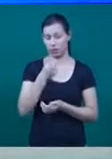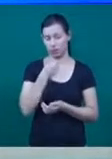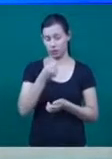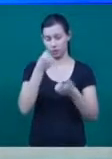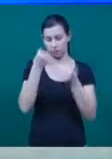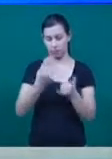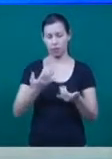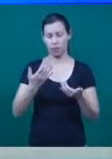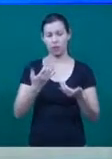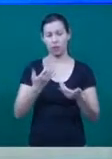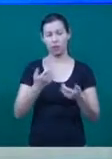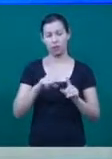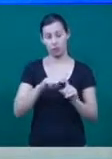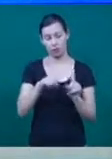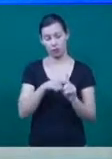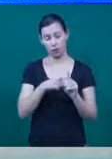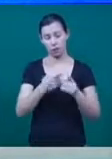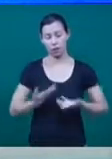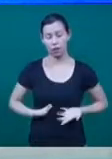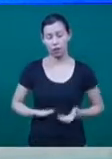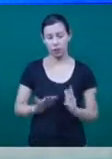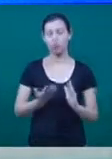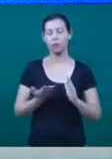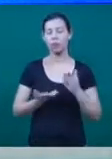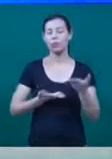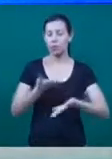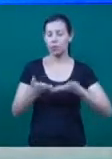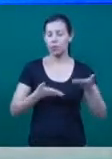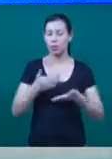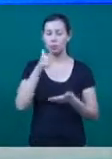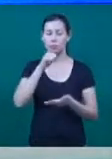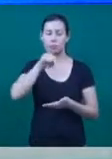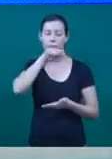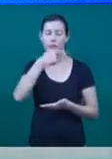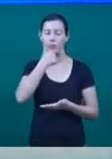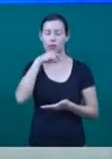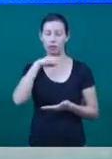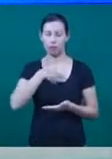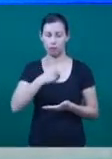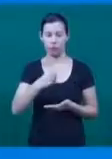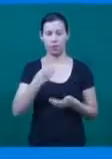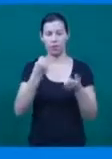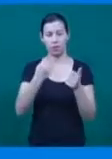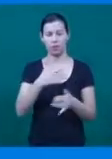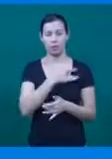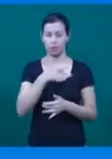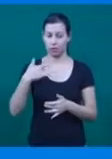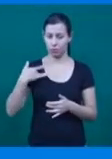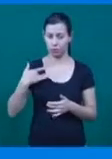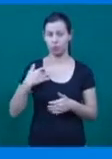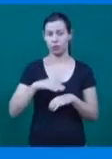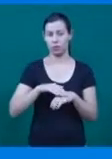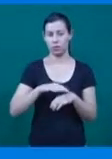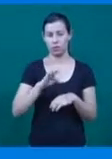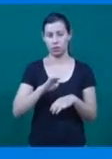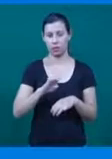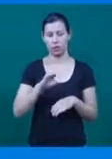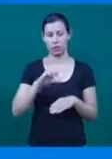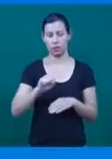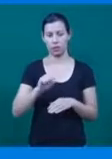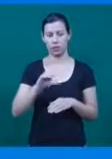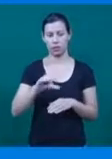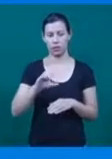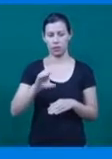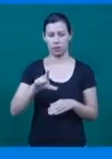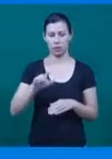após o parto, essenciais para a saúde das mães e dos filhos também. Ainda sobre saúde, a esclerose múltipla, um problema que